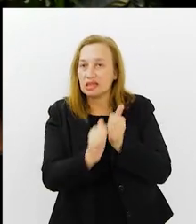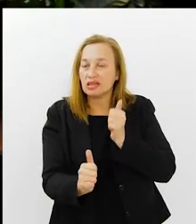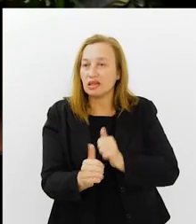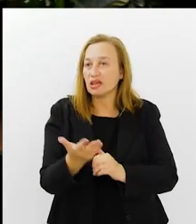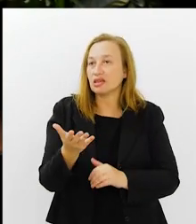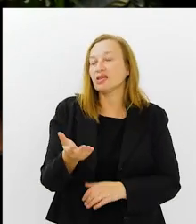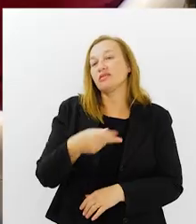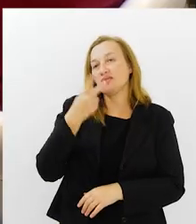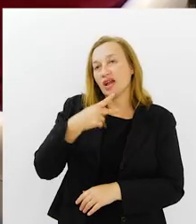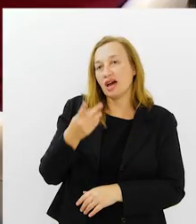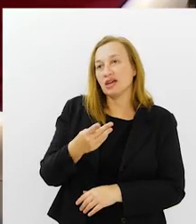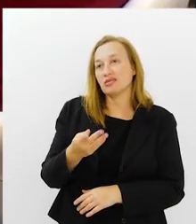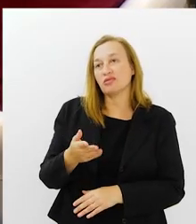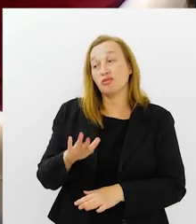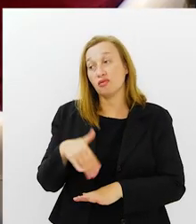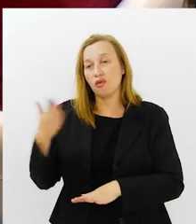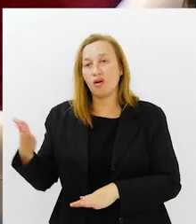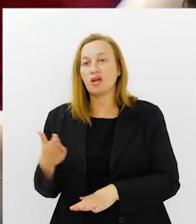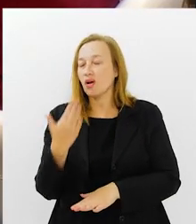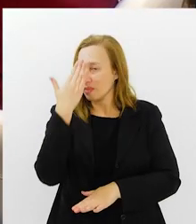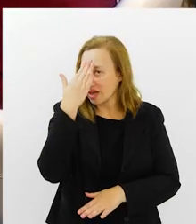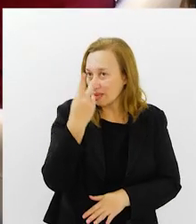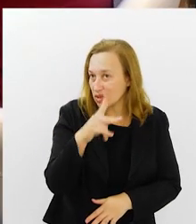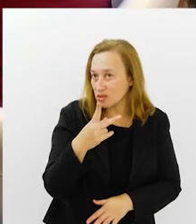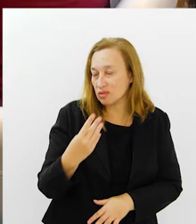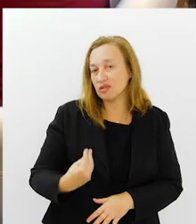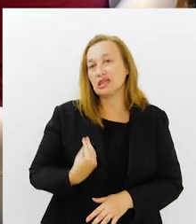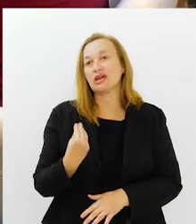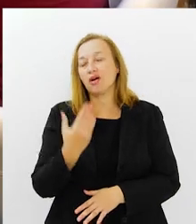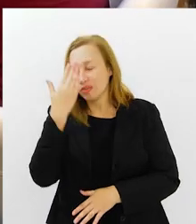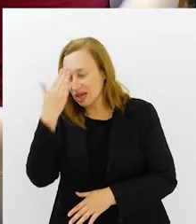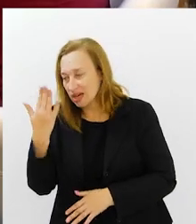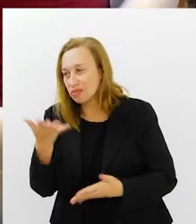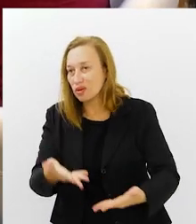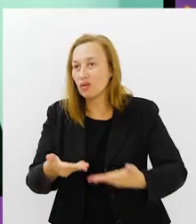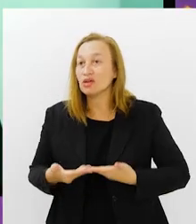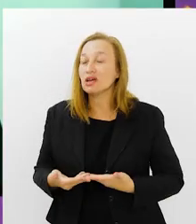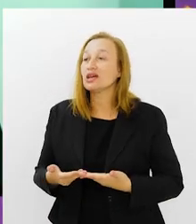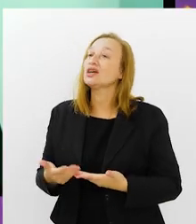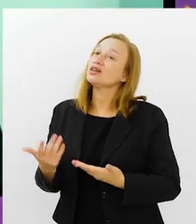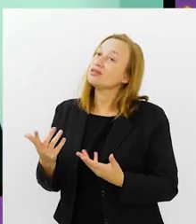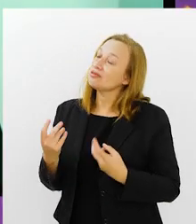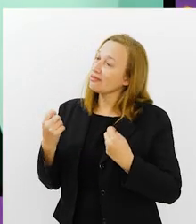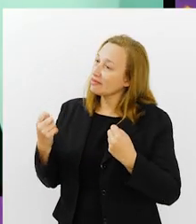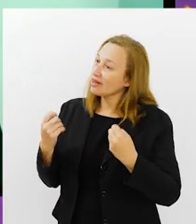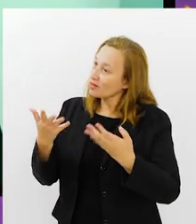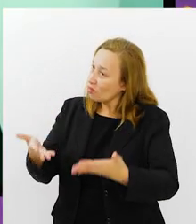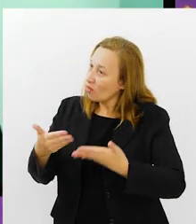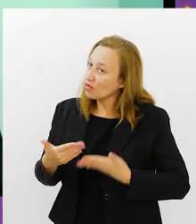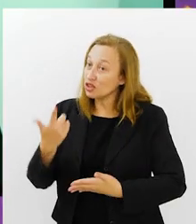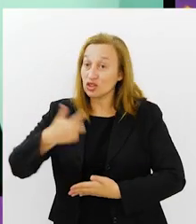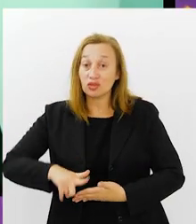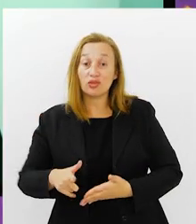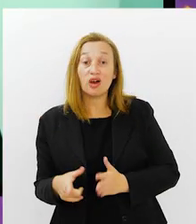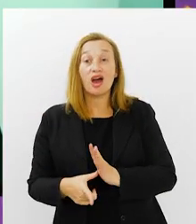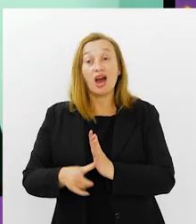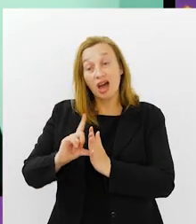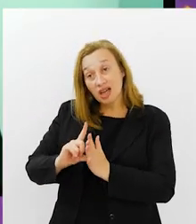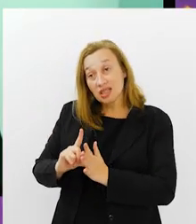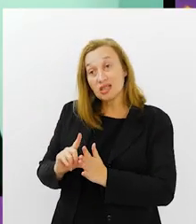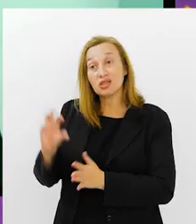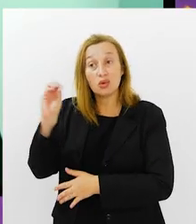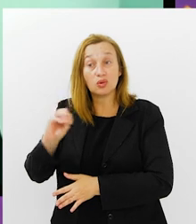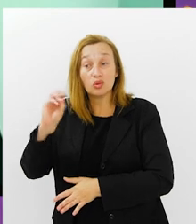muito comentado aí fora, Wagner. Obrigado aí mais uma vez pela sua presença. Obrigado pelo convite. E espero que você me convide de novo.